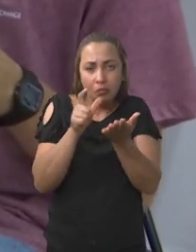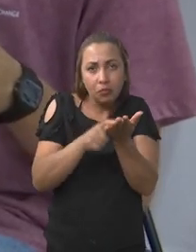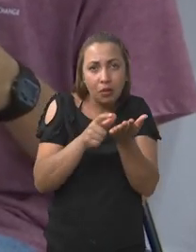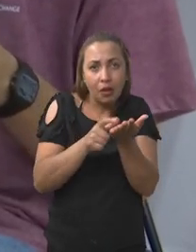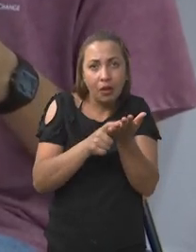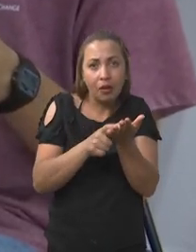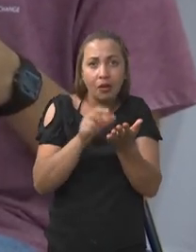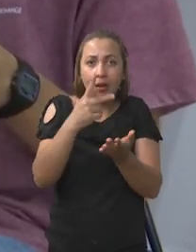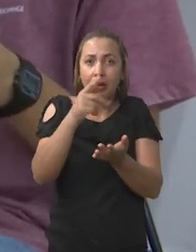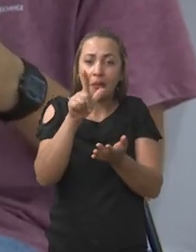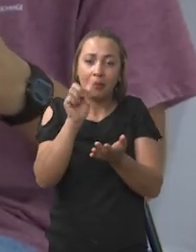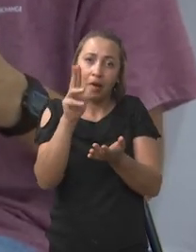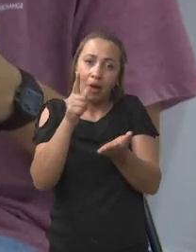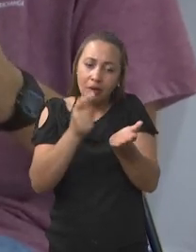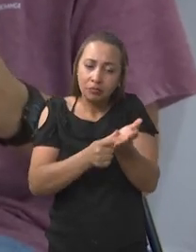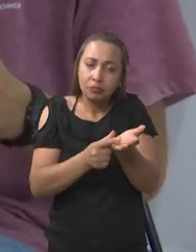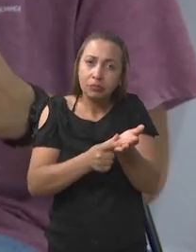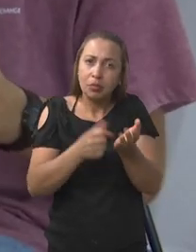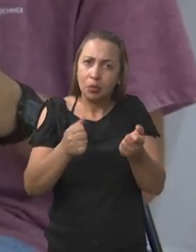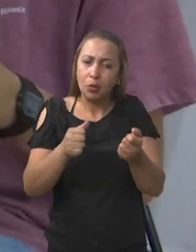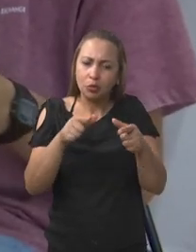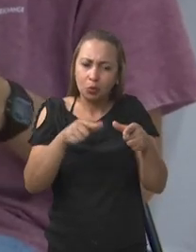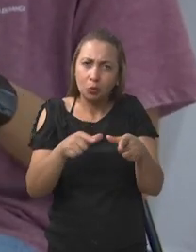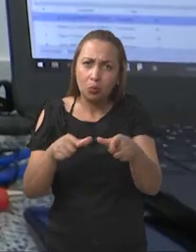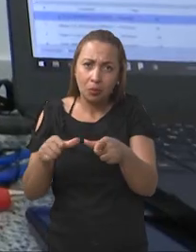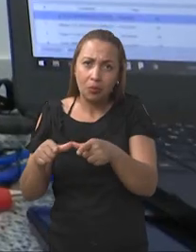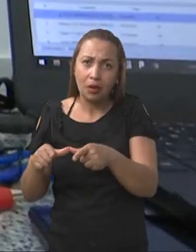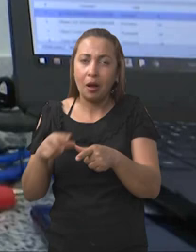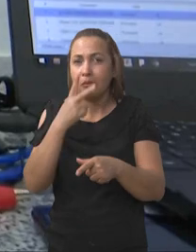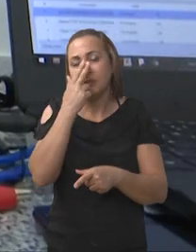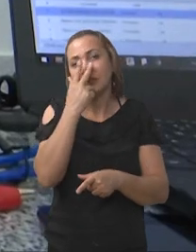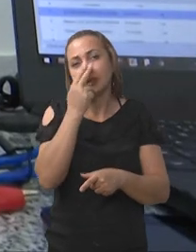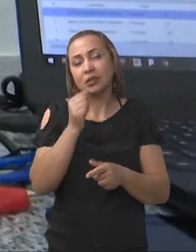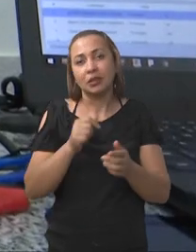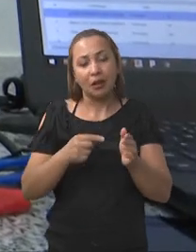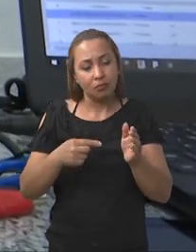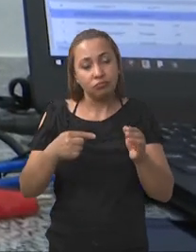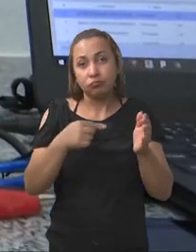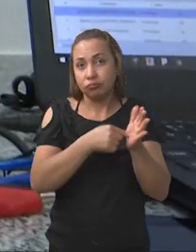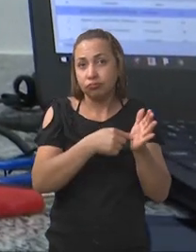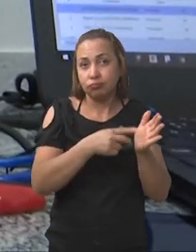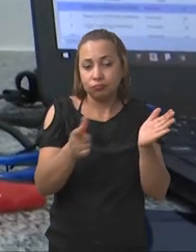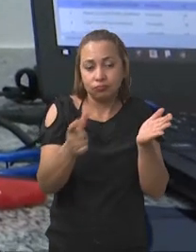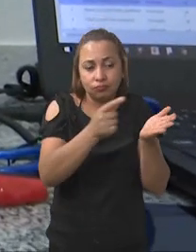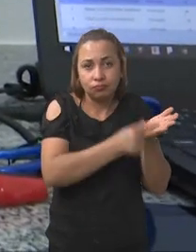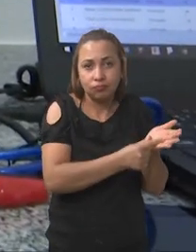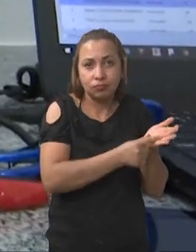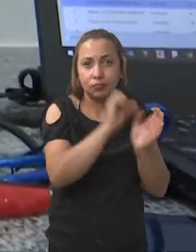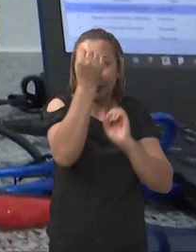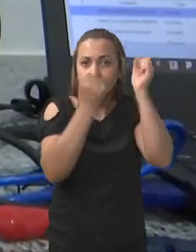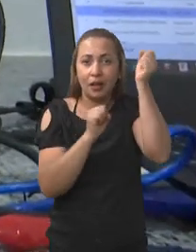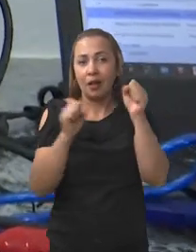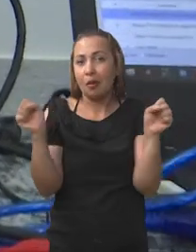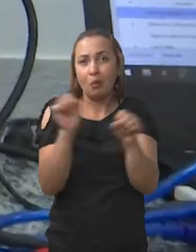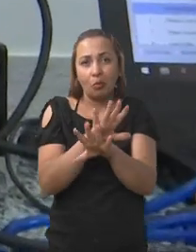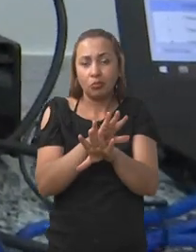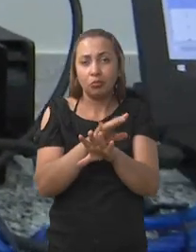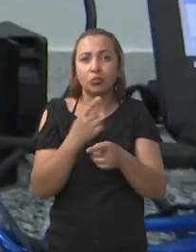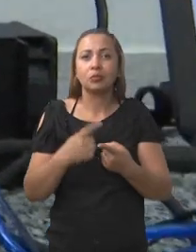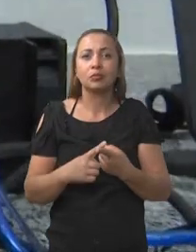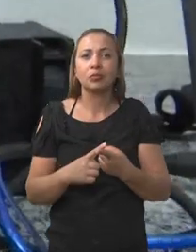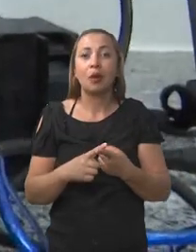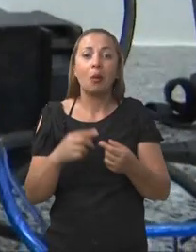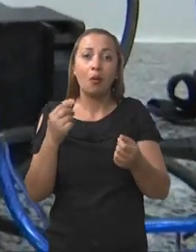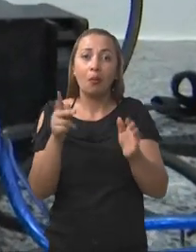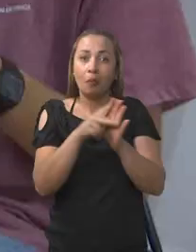placa de circuito eletrônico. Eu posso projetar uma placa de circuito parecida, colocar na máquina e fazer. Por que não? Um projeto